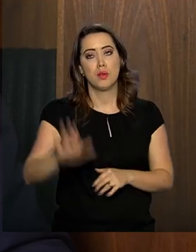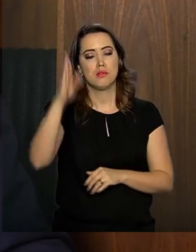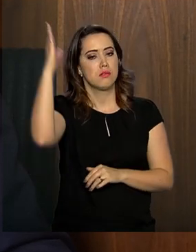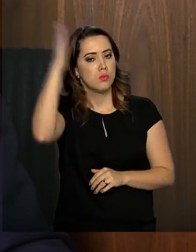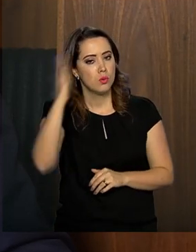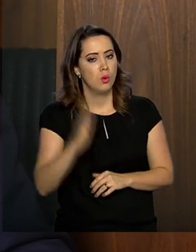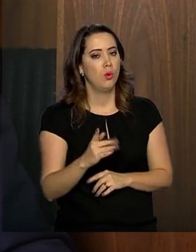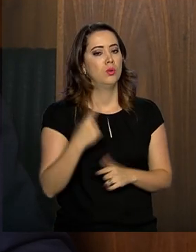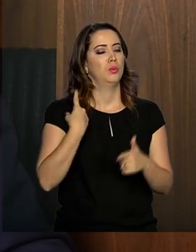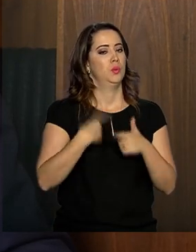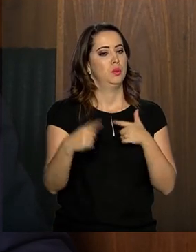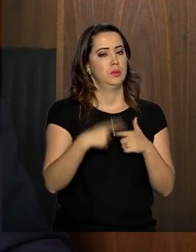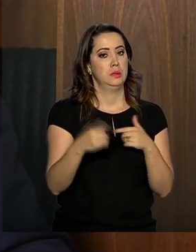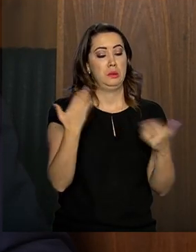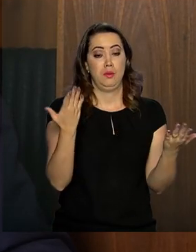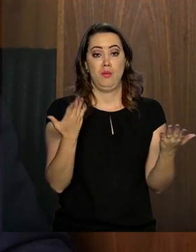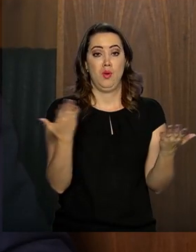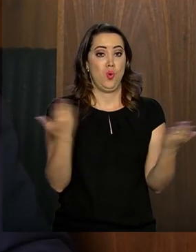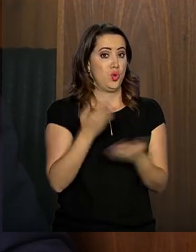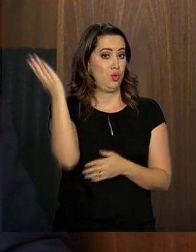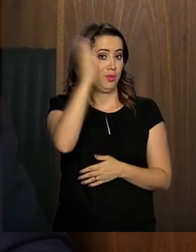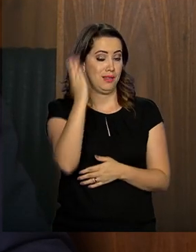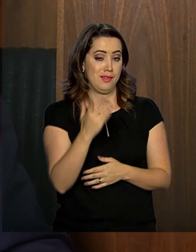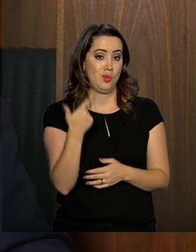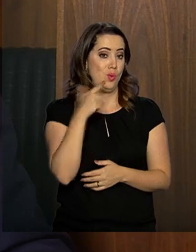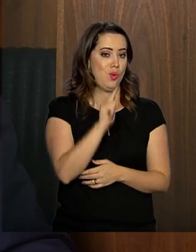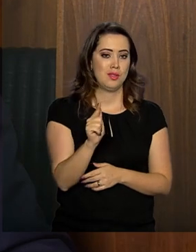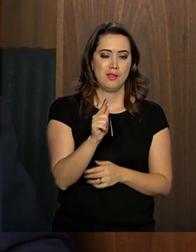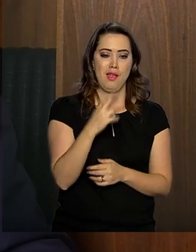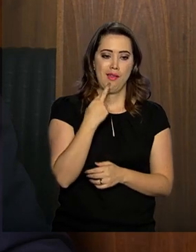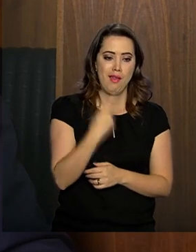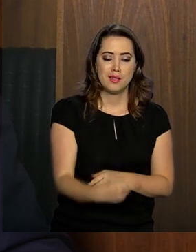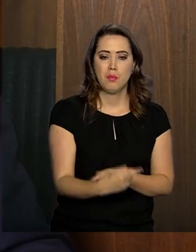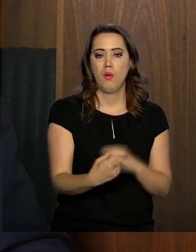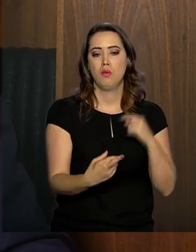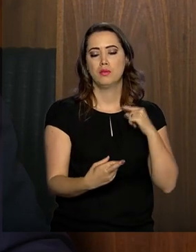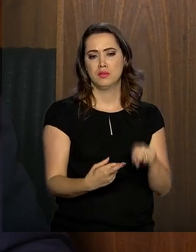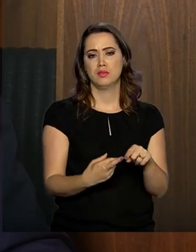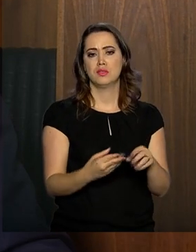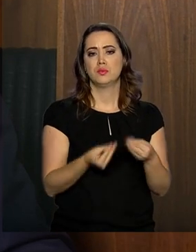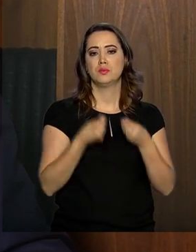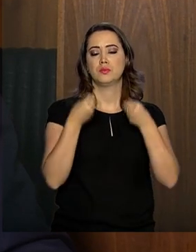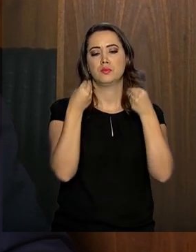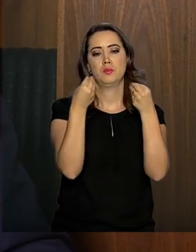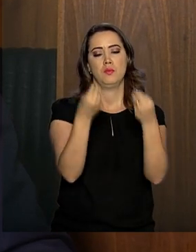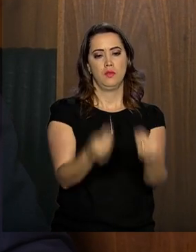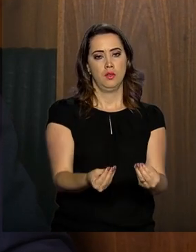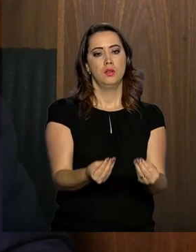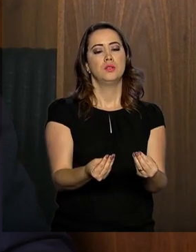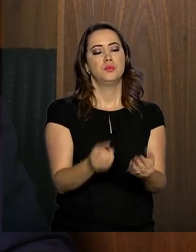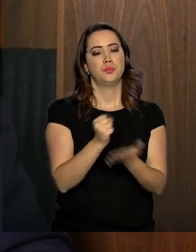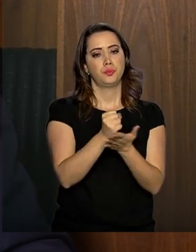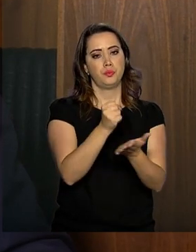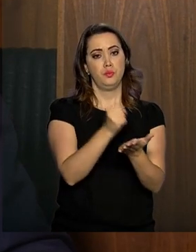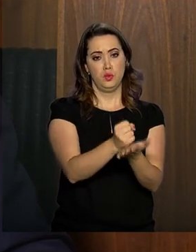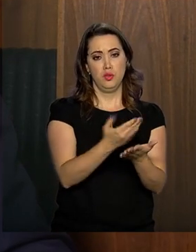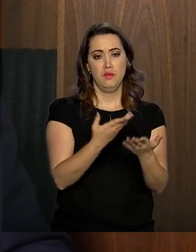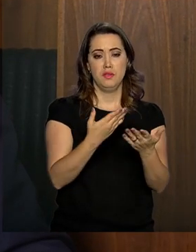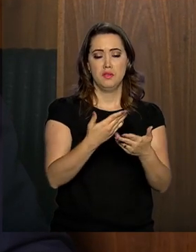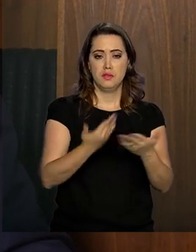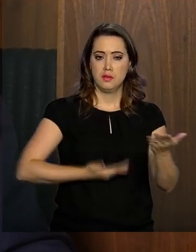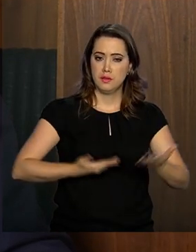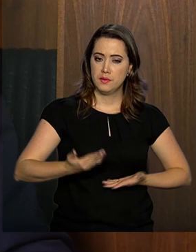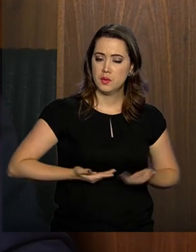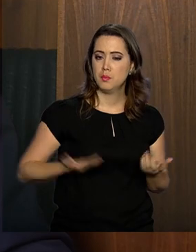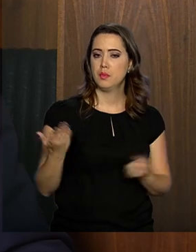O país perdeu a capacidade de resolutividade na concessão ou no oferecimento de serviços básicos